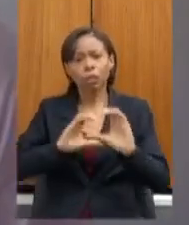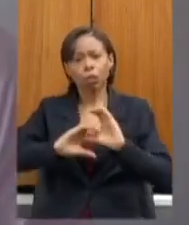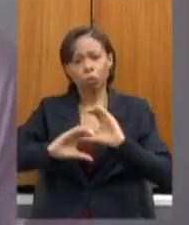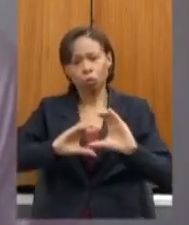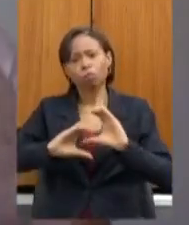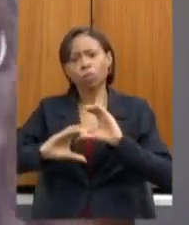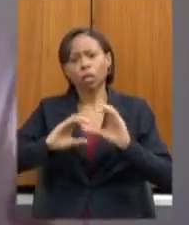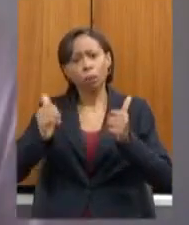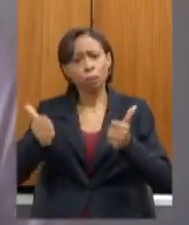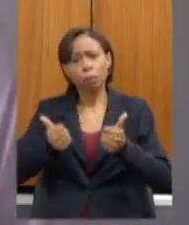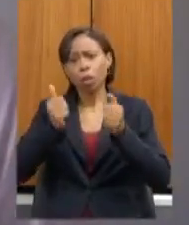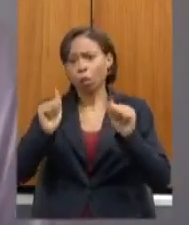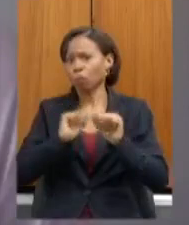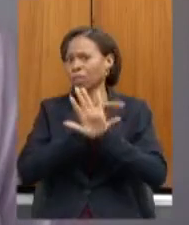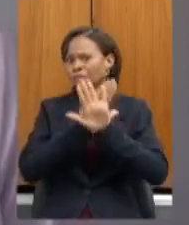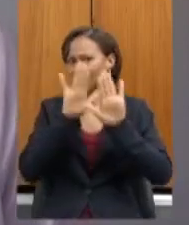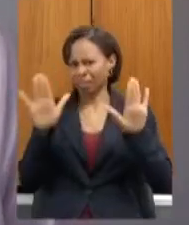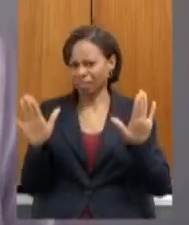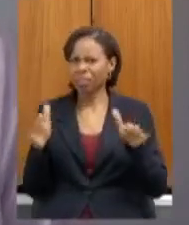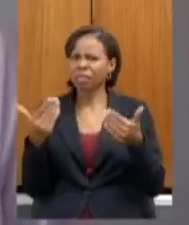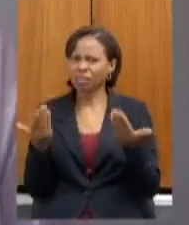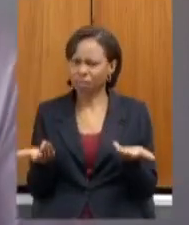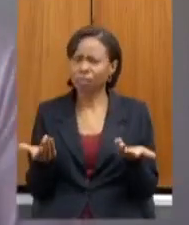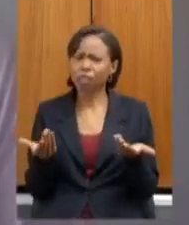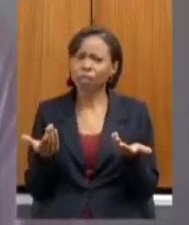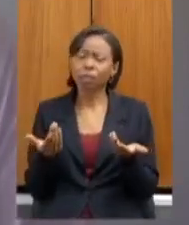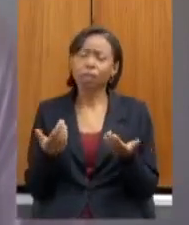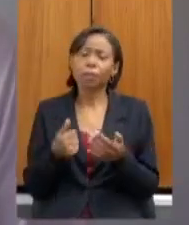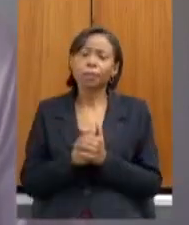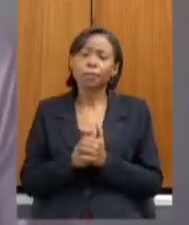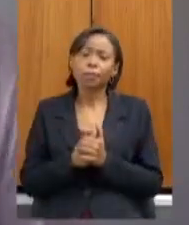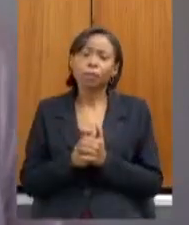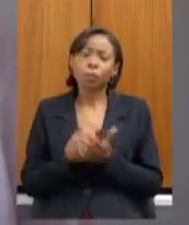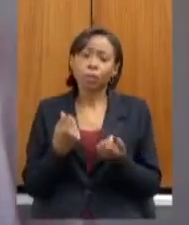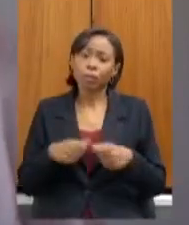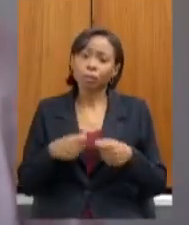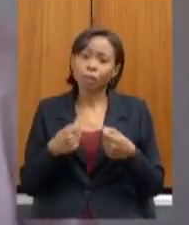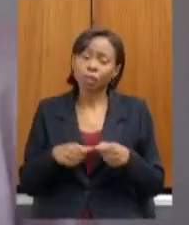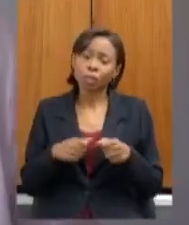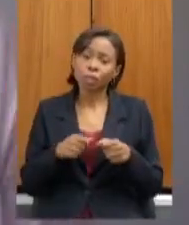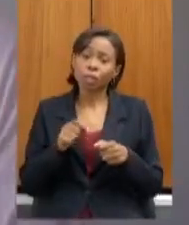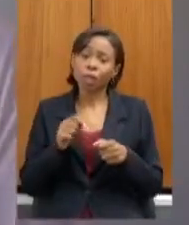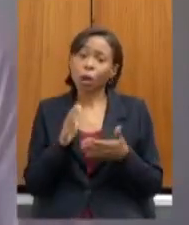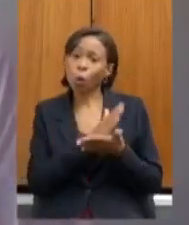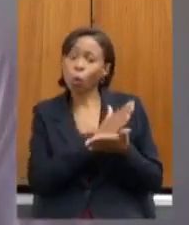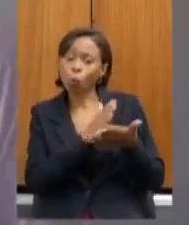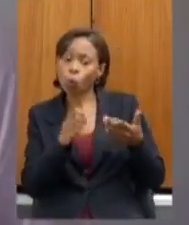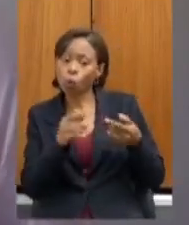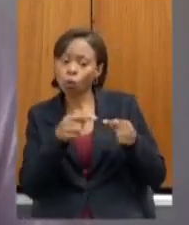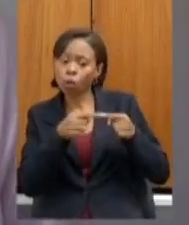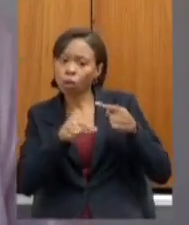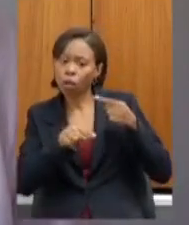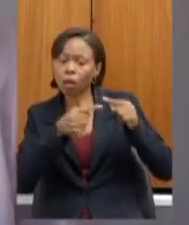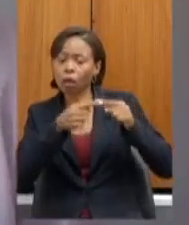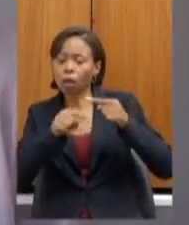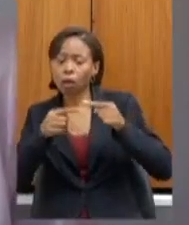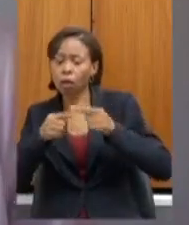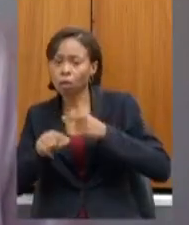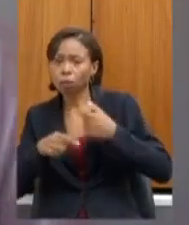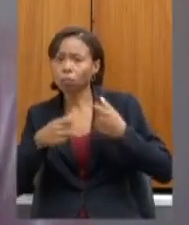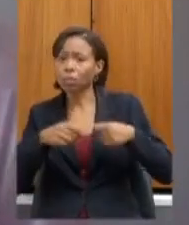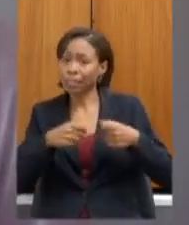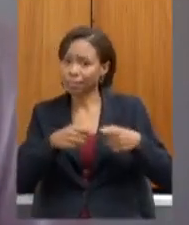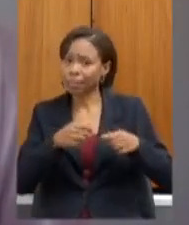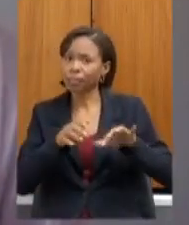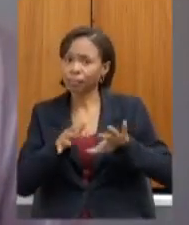processo nossa rede é muito grande então o que é exceção precisa ser tratado como exceção inclusive uma orientação em relação a essa questão em